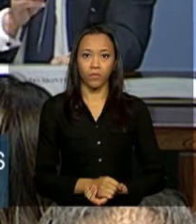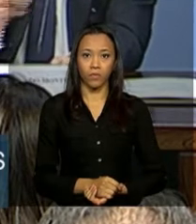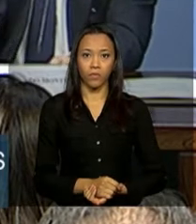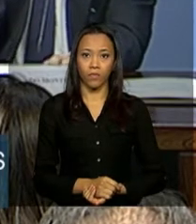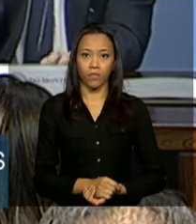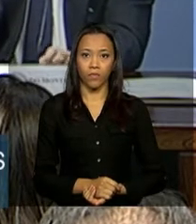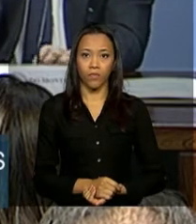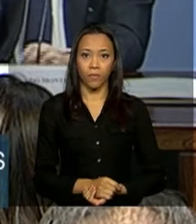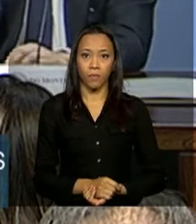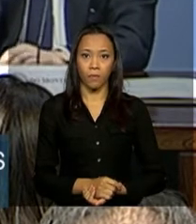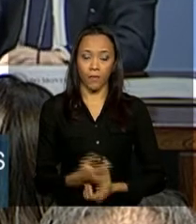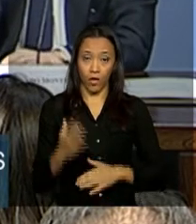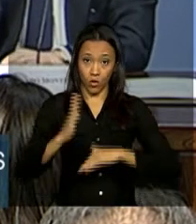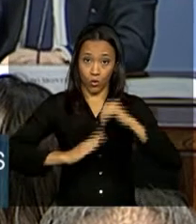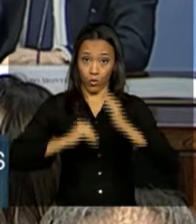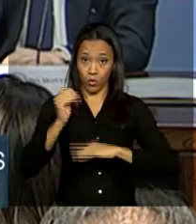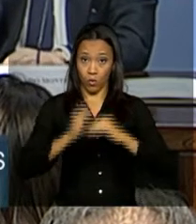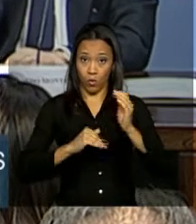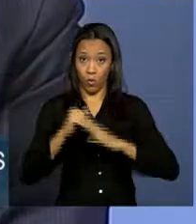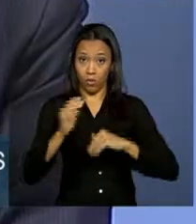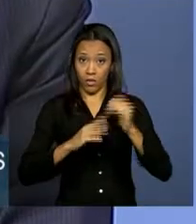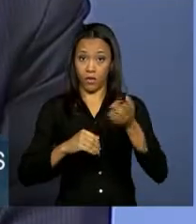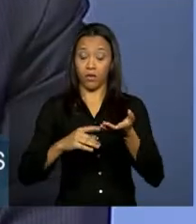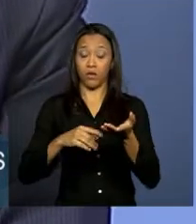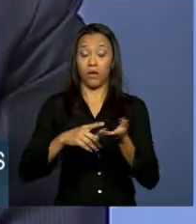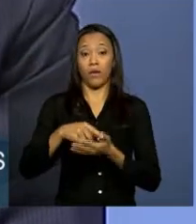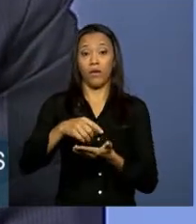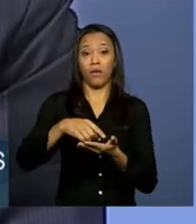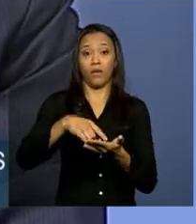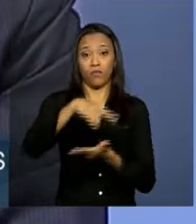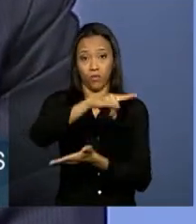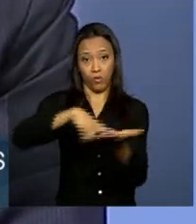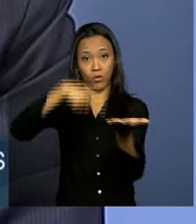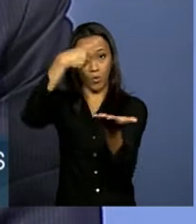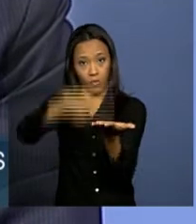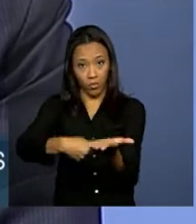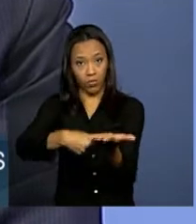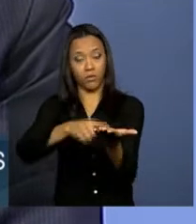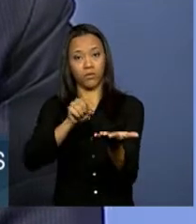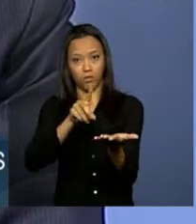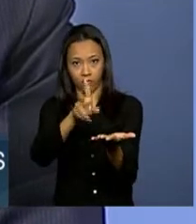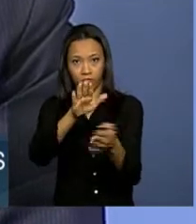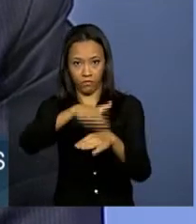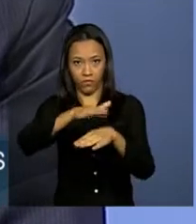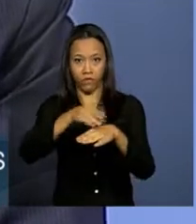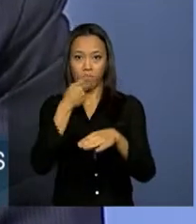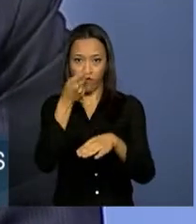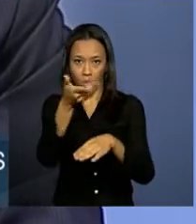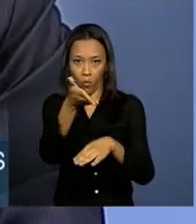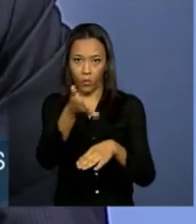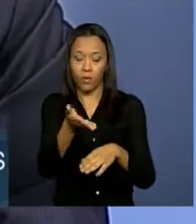com relação a esses acordos que você referiu, nós estamos, evidentemente, que o Brasil segue